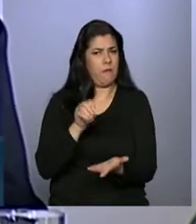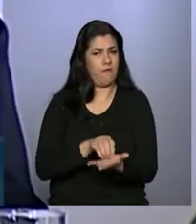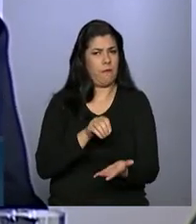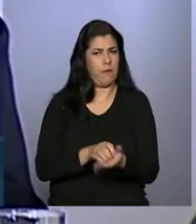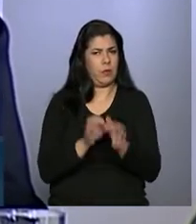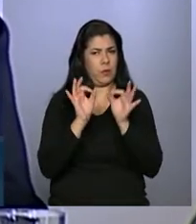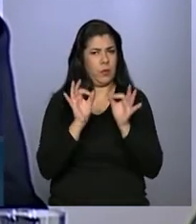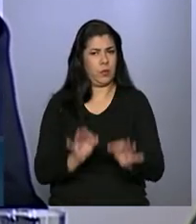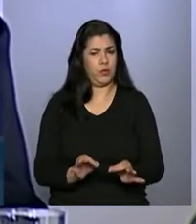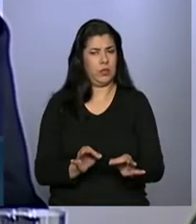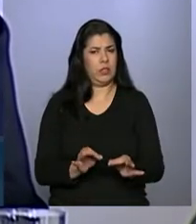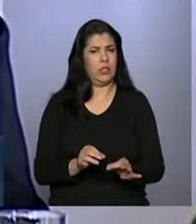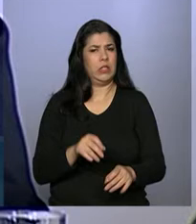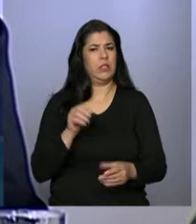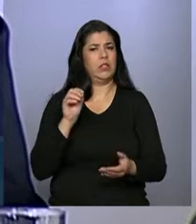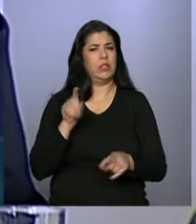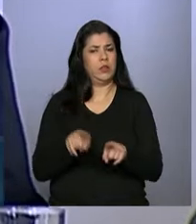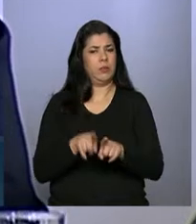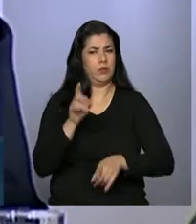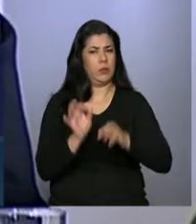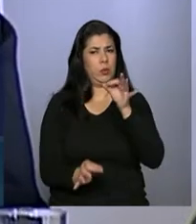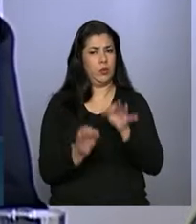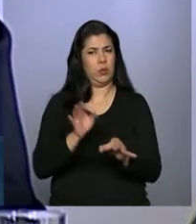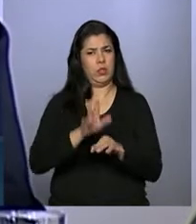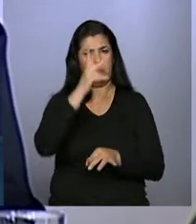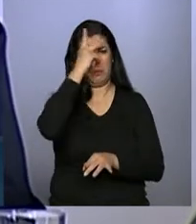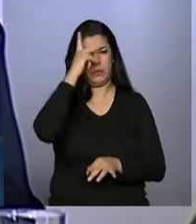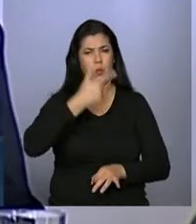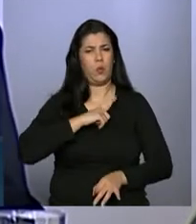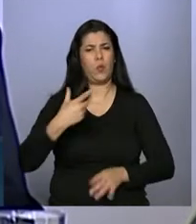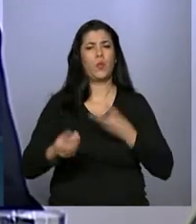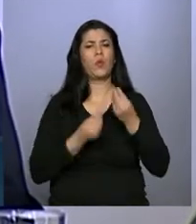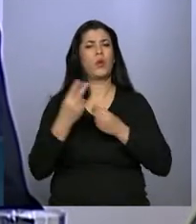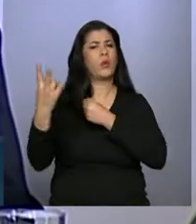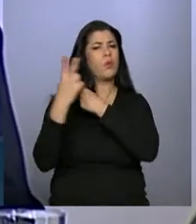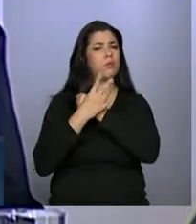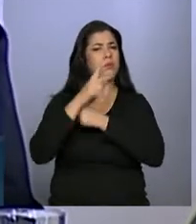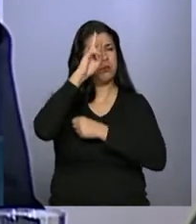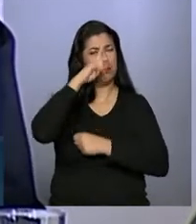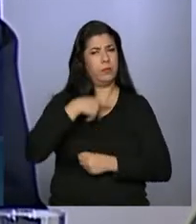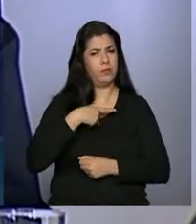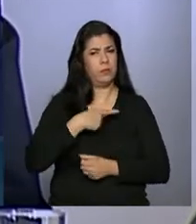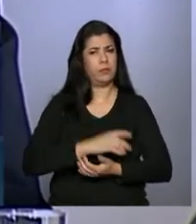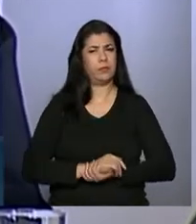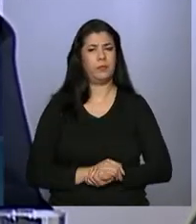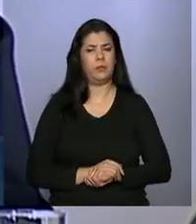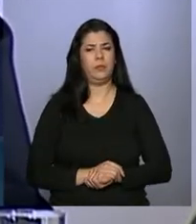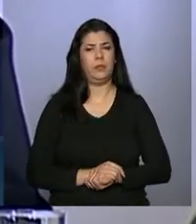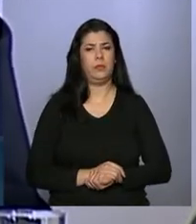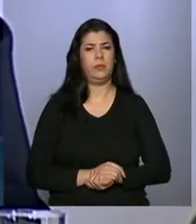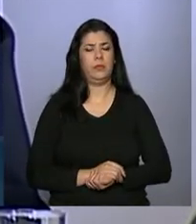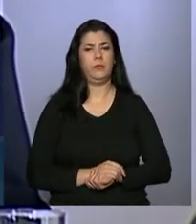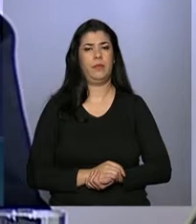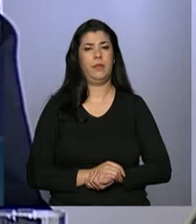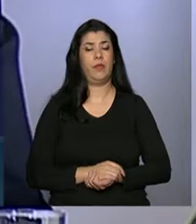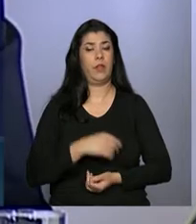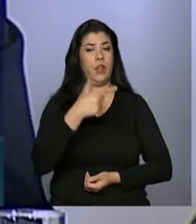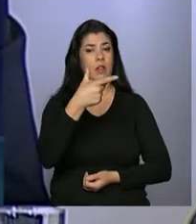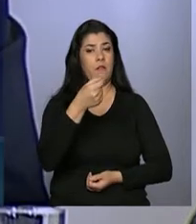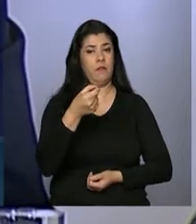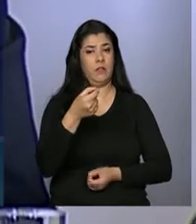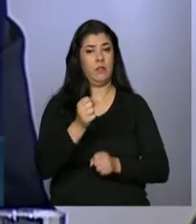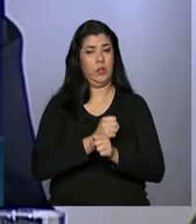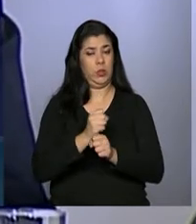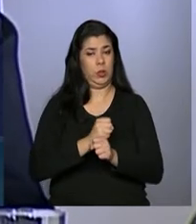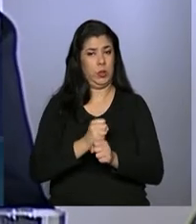e a injustiça cometida contra quem não tem como se defender. 20 anos de